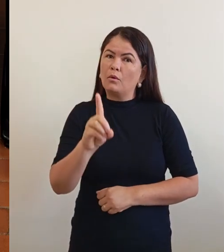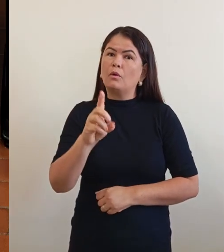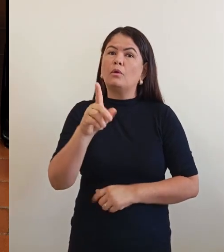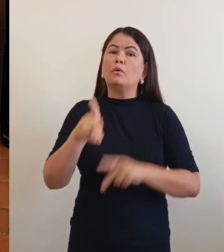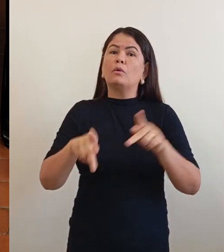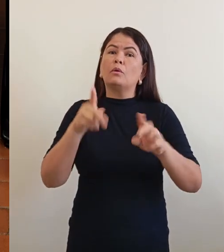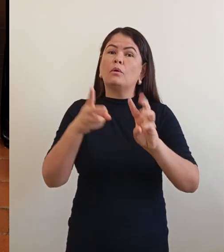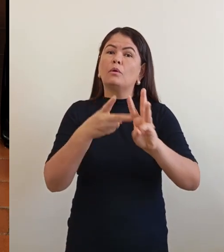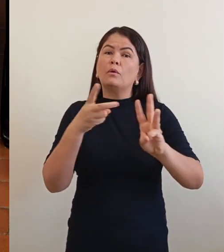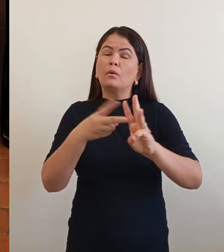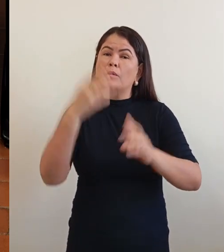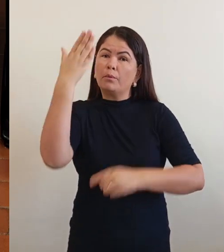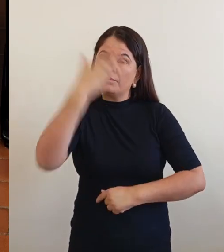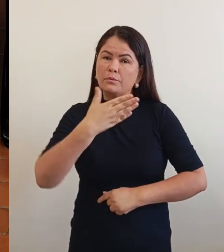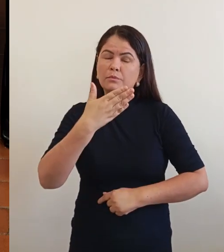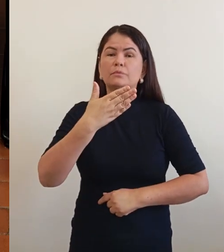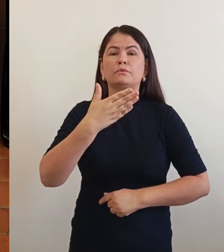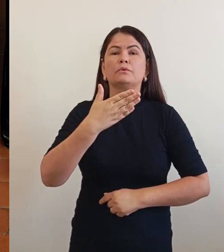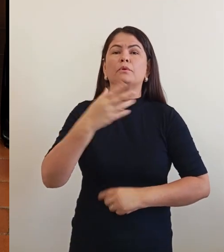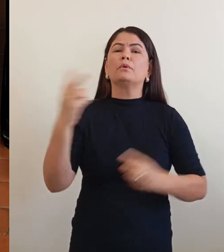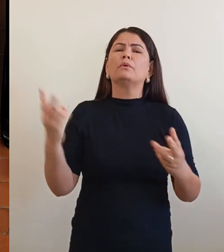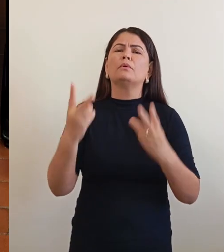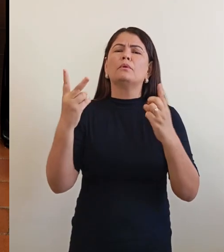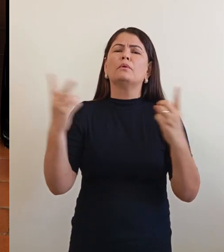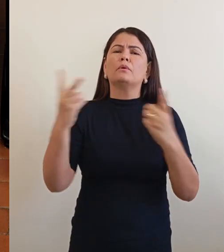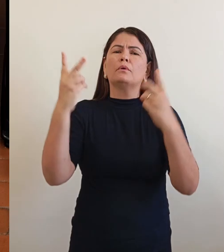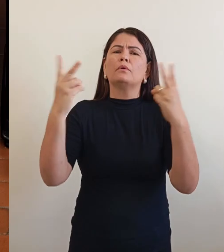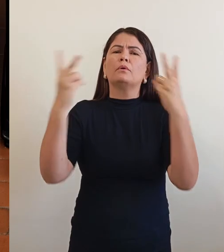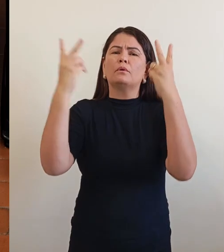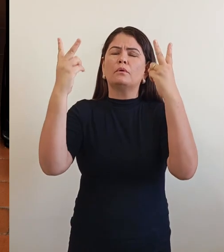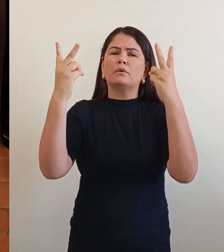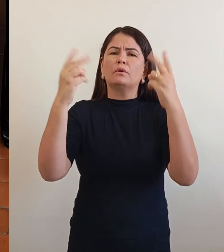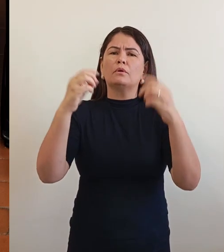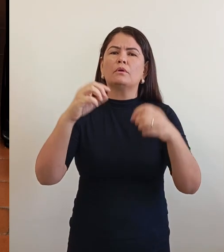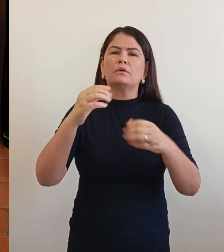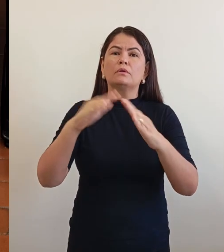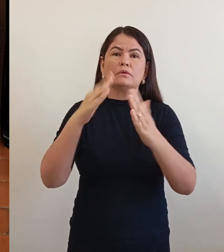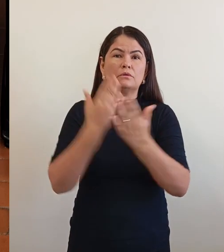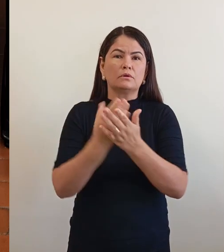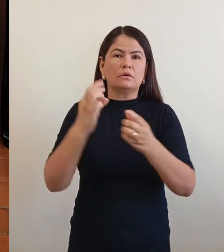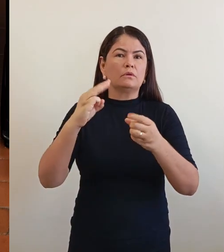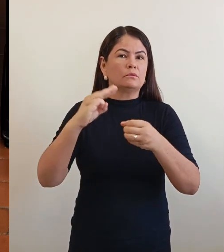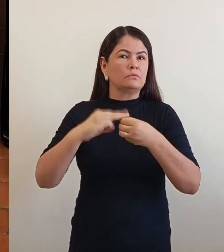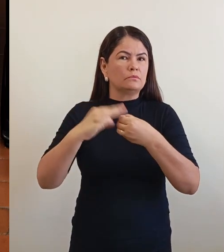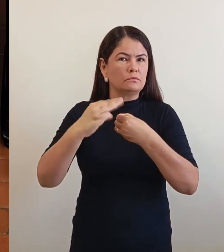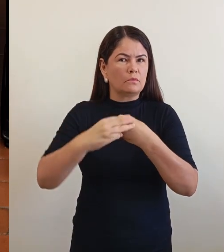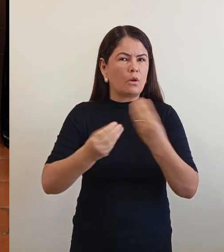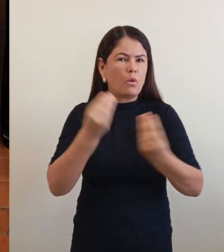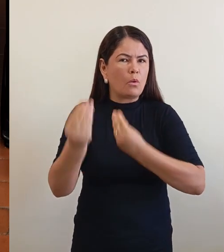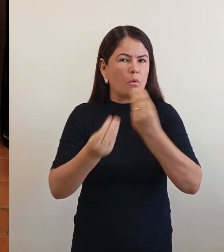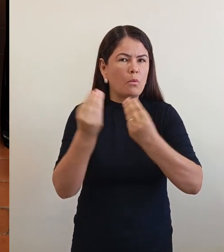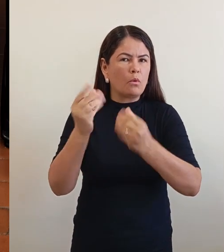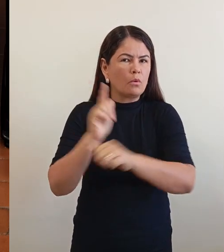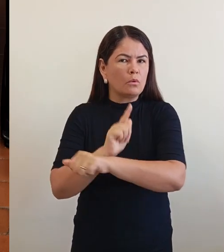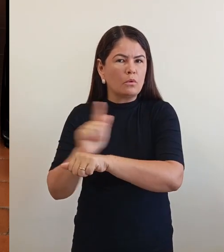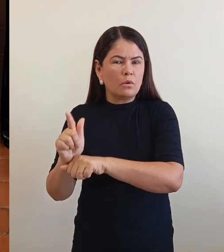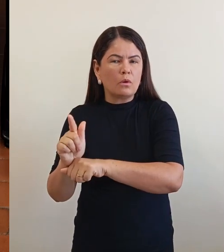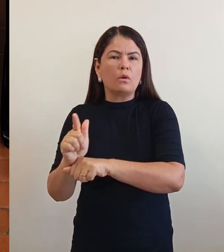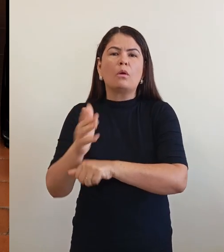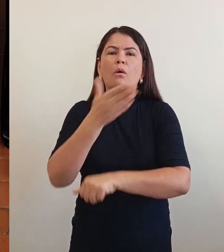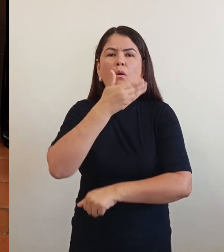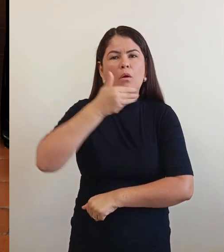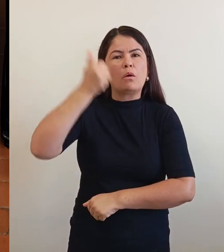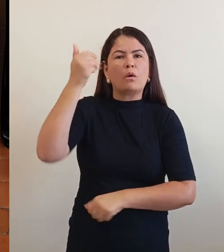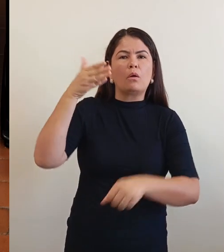sejam respeitados e valorizados nas escolas municipais? Como sua gestão pretende melhorar o acesso dos